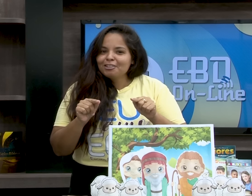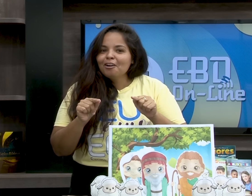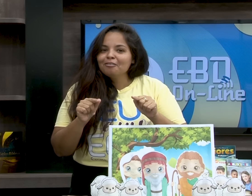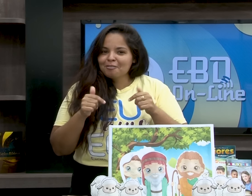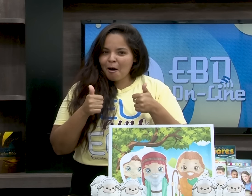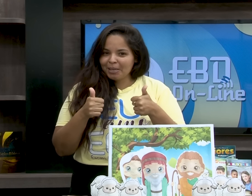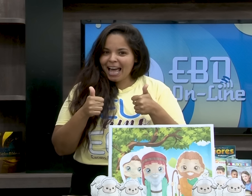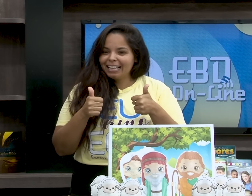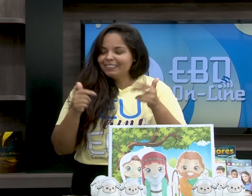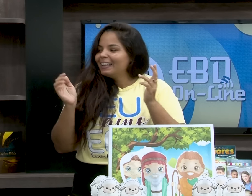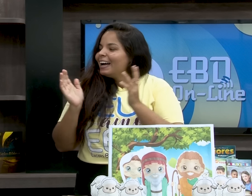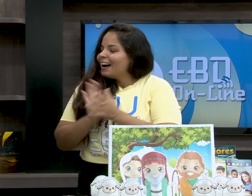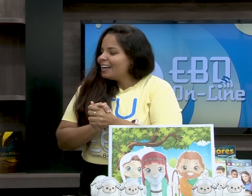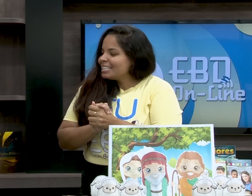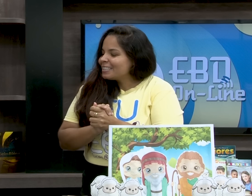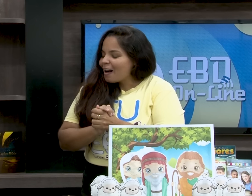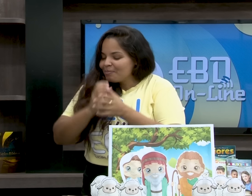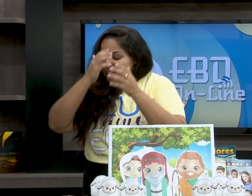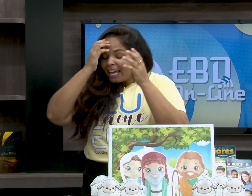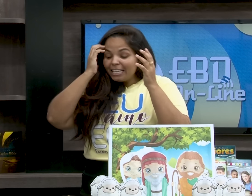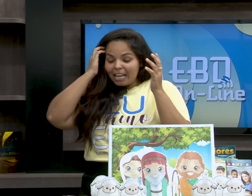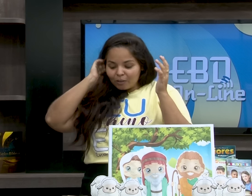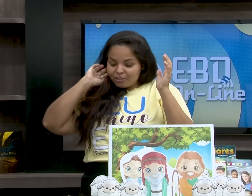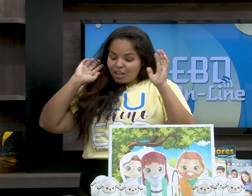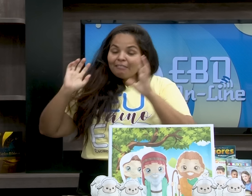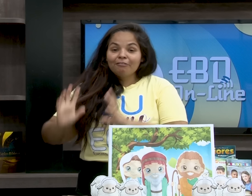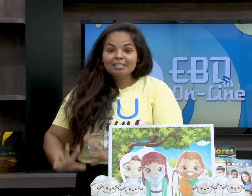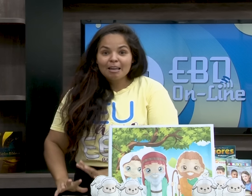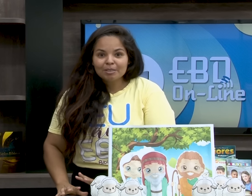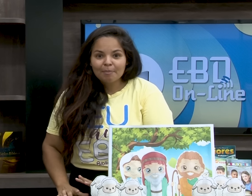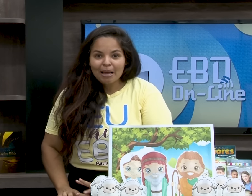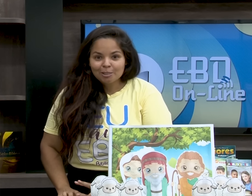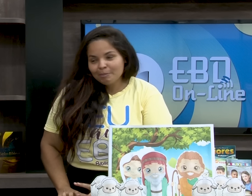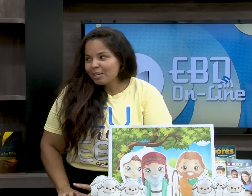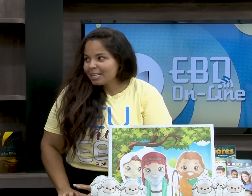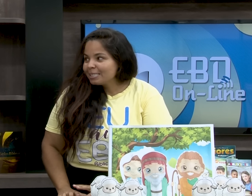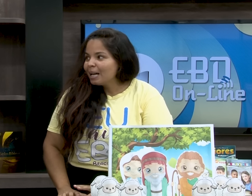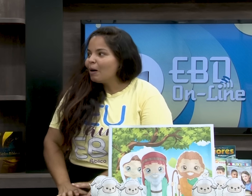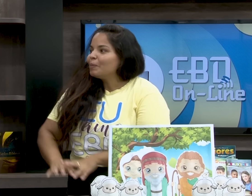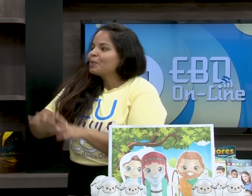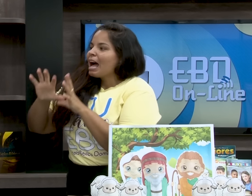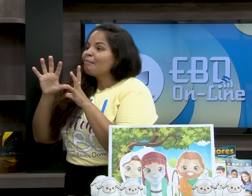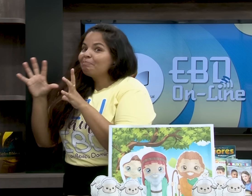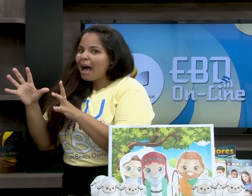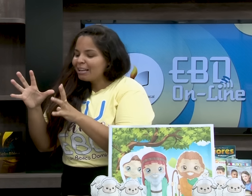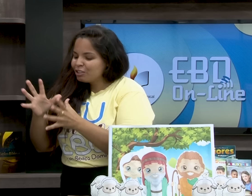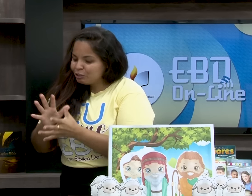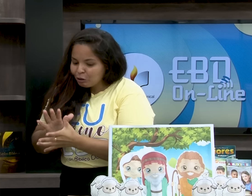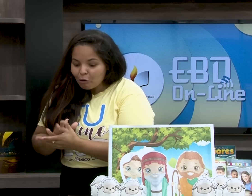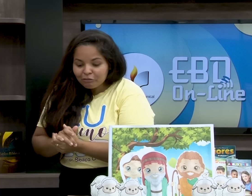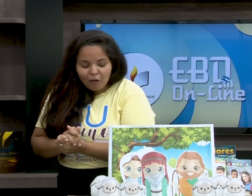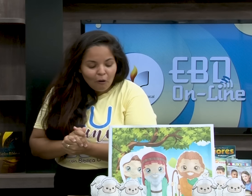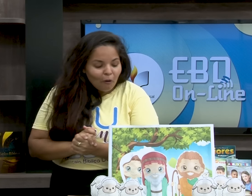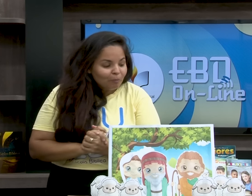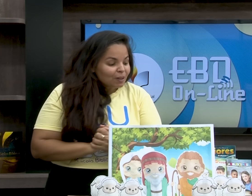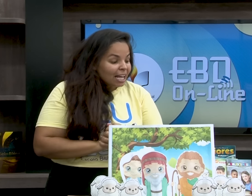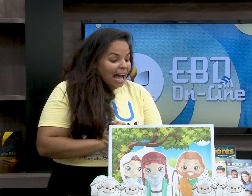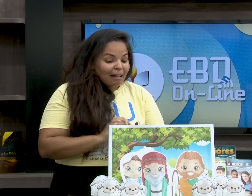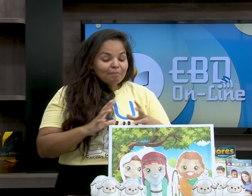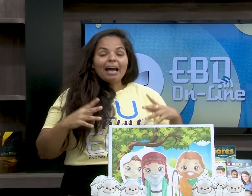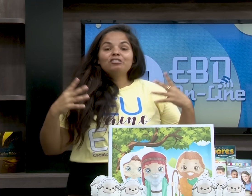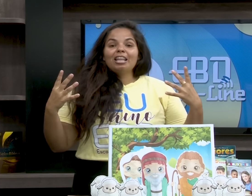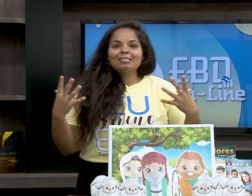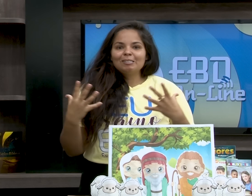vídeo pra ver de novo, combinado? Olha só. Então, já fizemos a parte da memorização, a parte do louvor,